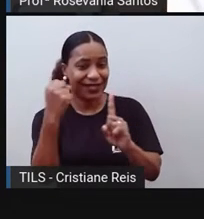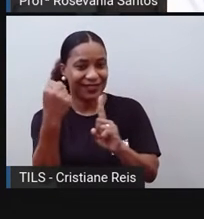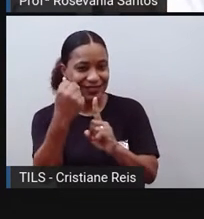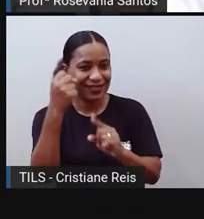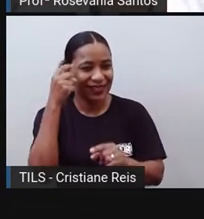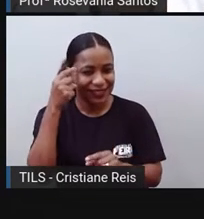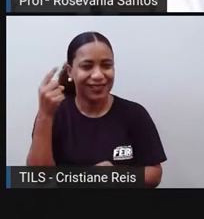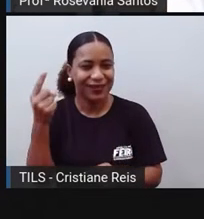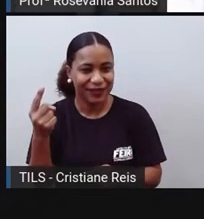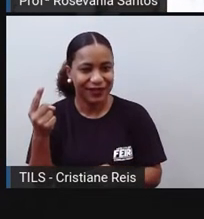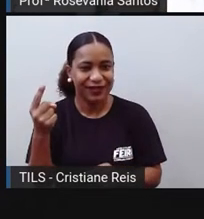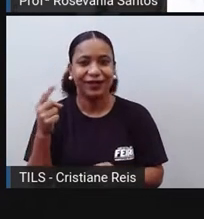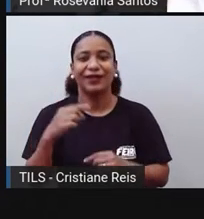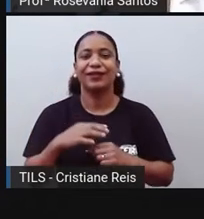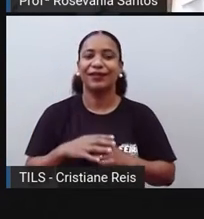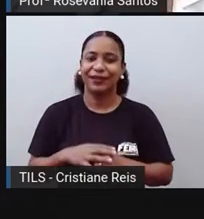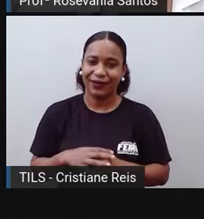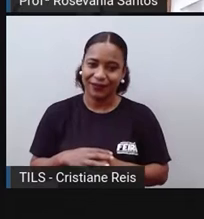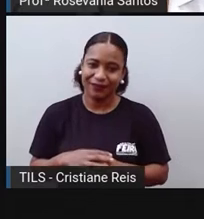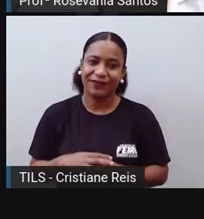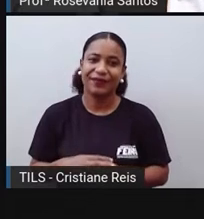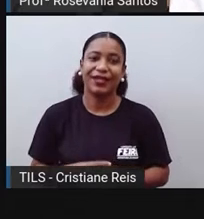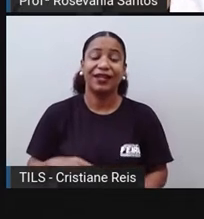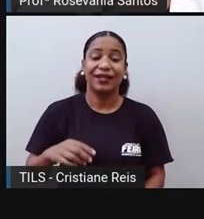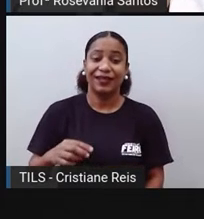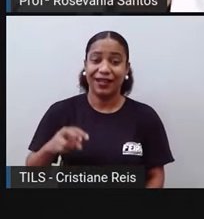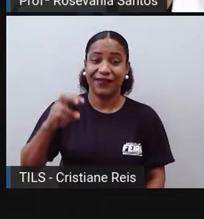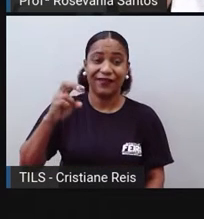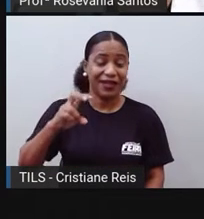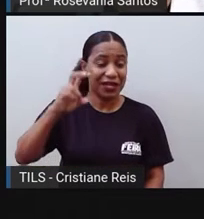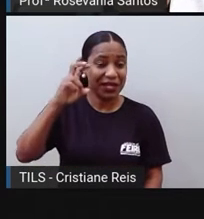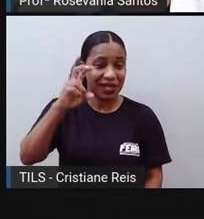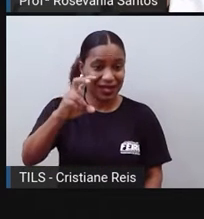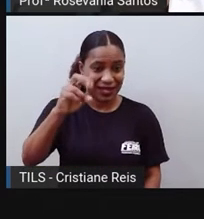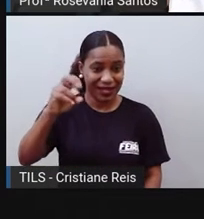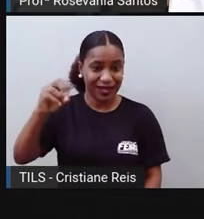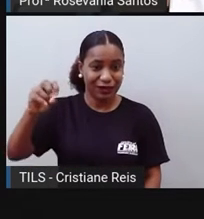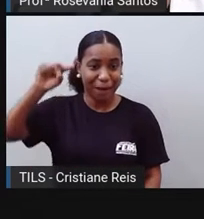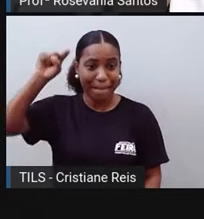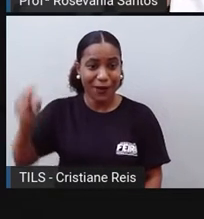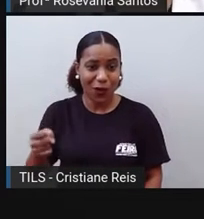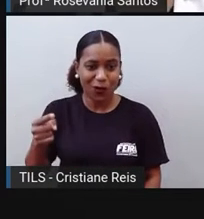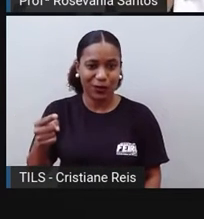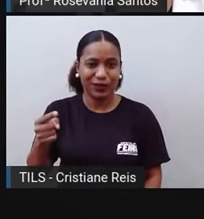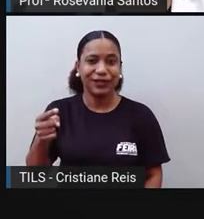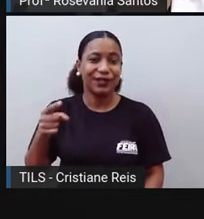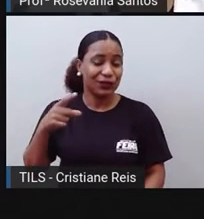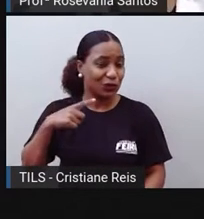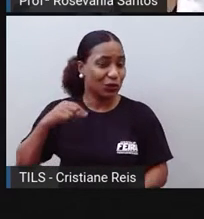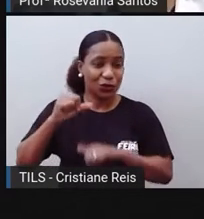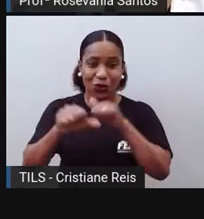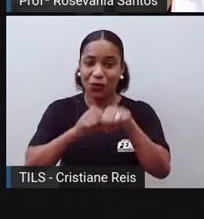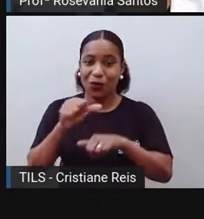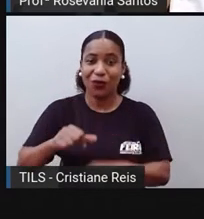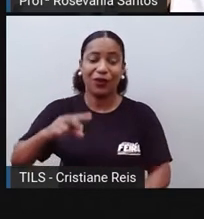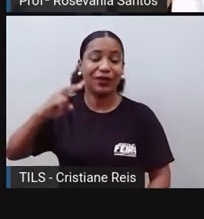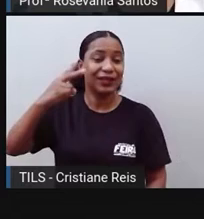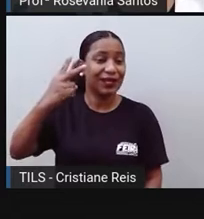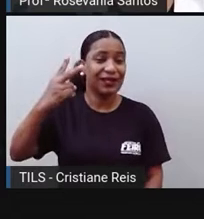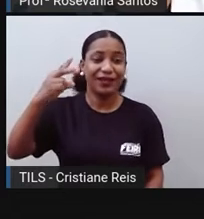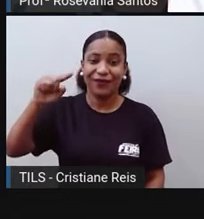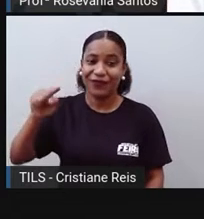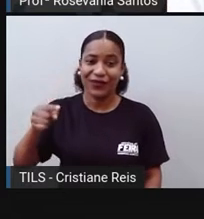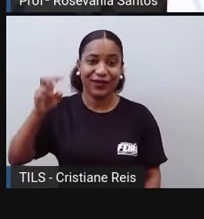milhões de habitantes para 2 bilhões e meio, ou seja, aumentamos no intervalo aí